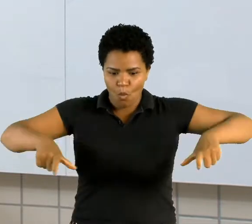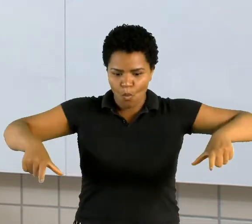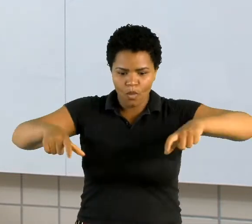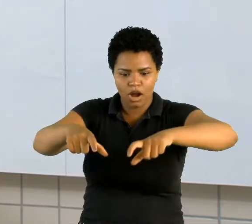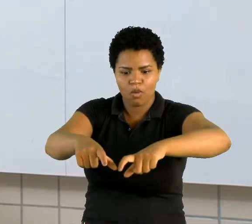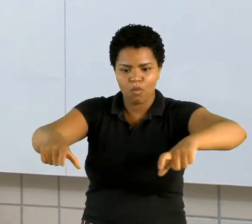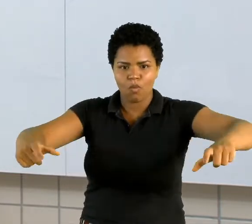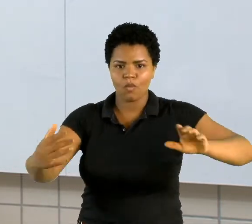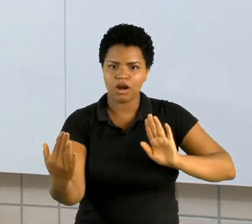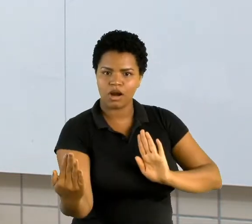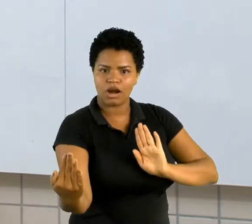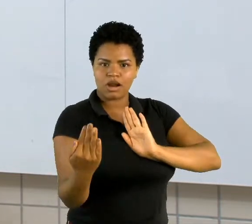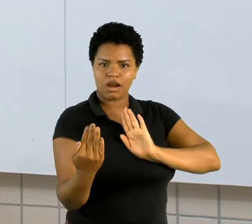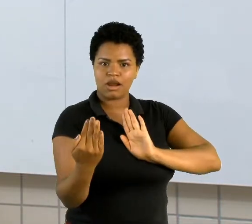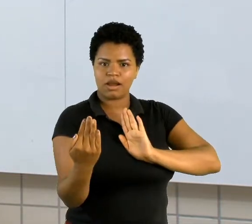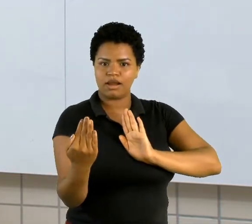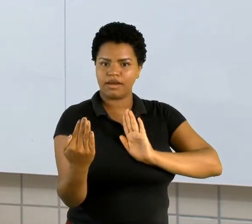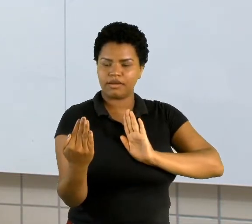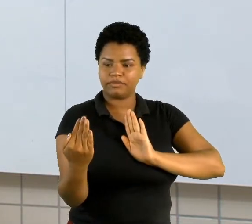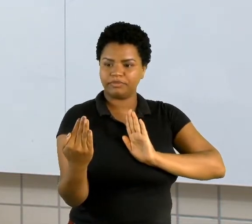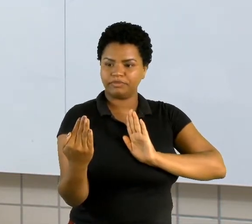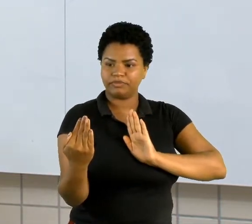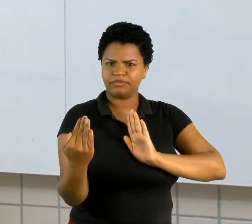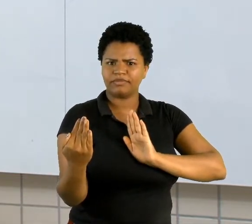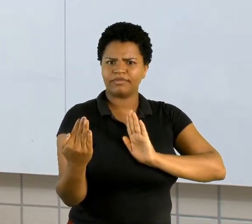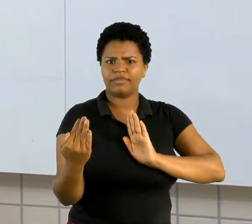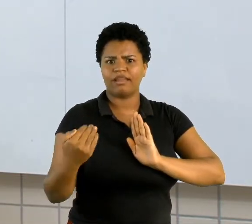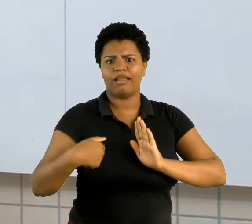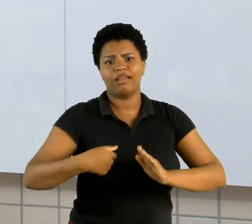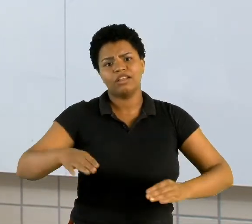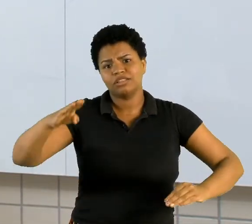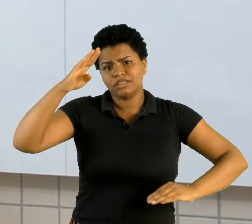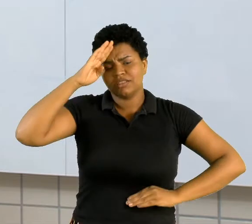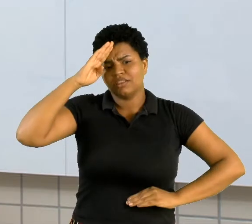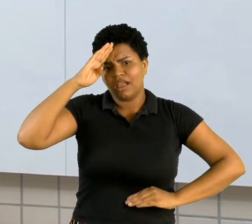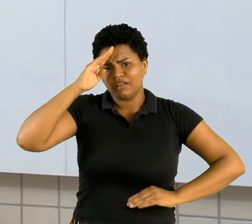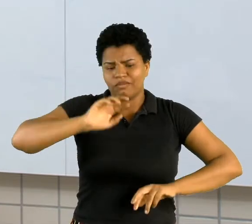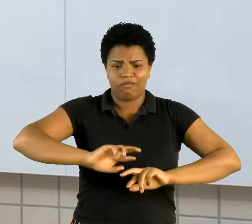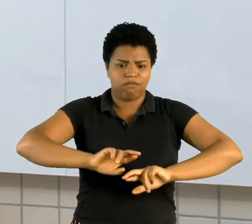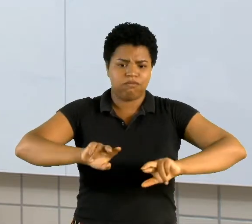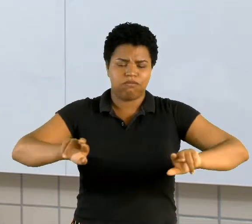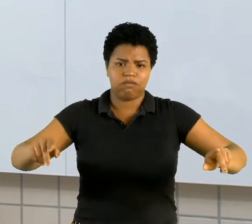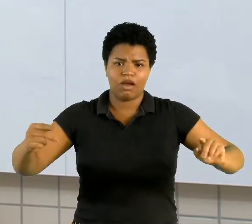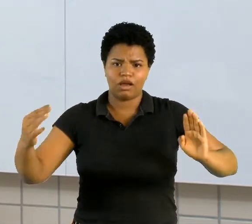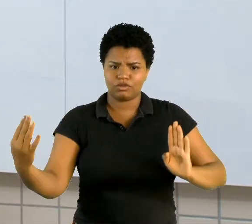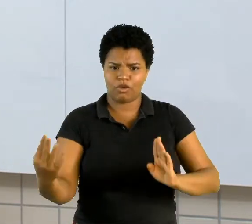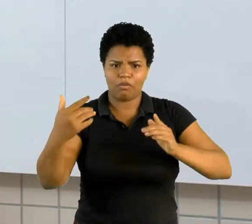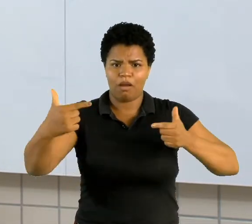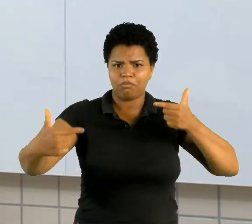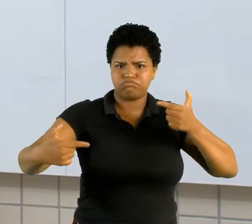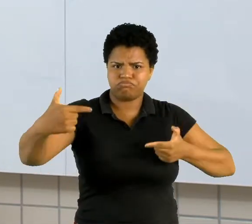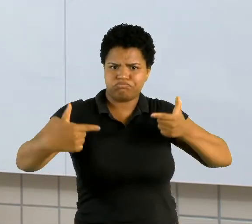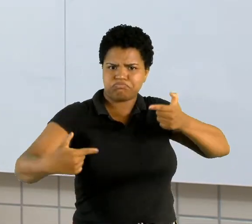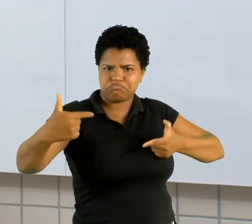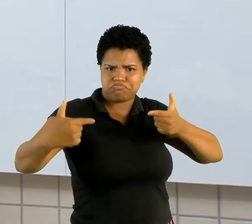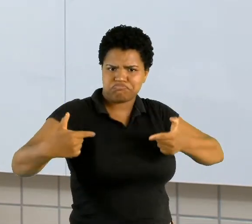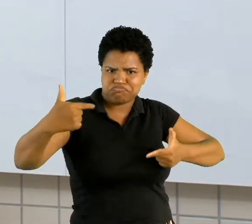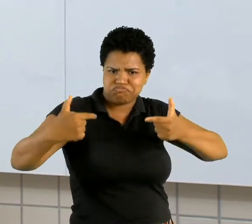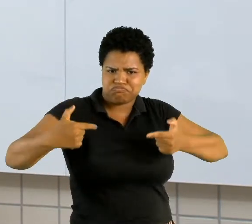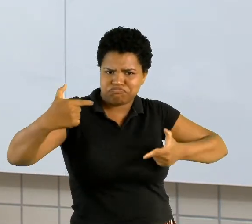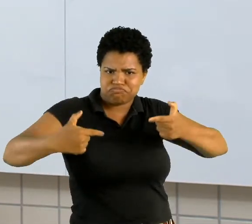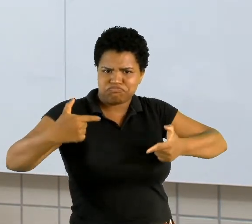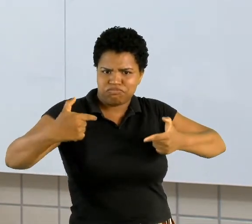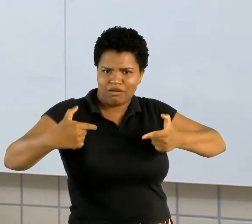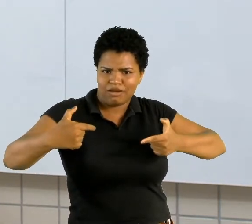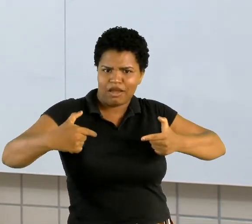uma de frente para a outra, vários soldados, uns de frente para os outros, atirando uns nos outros e